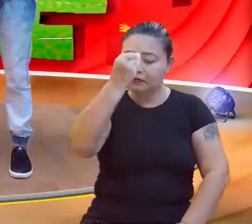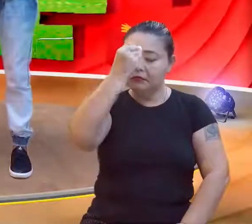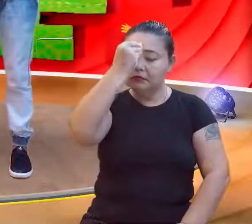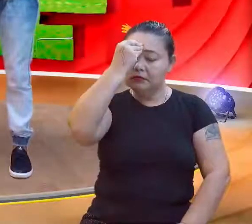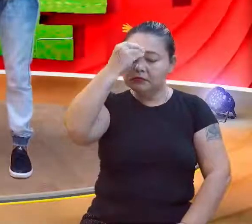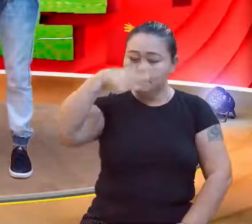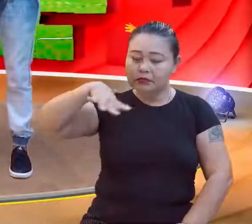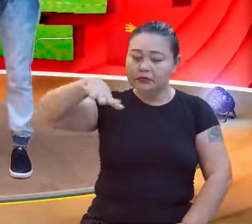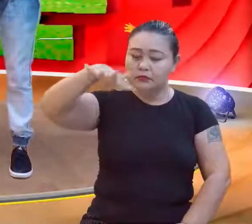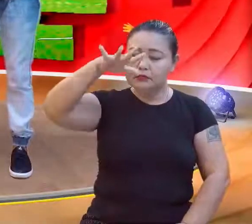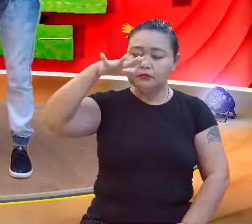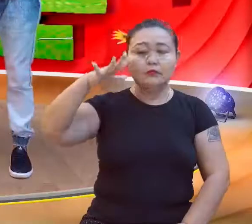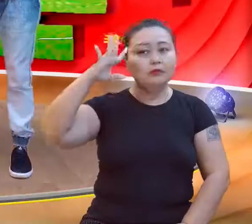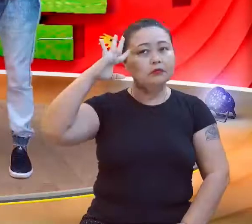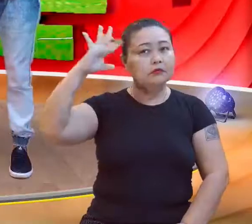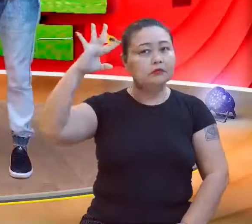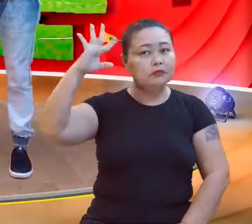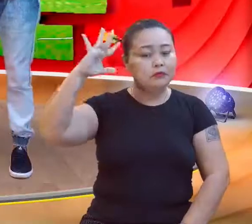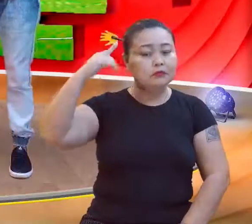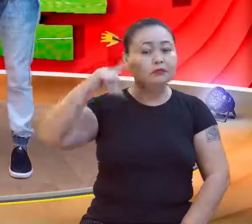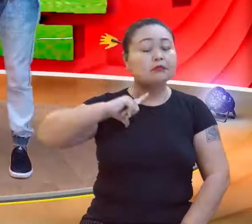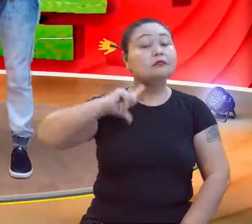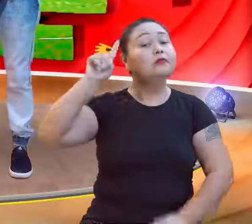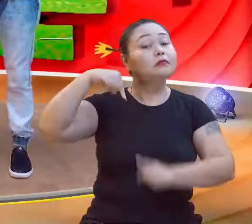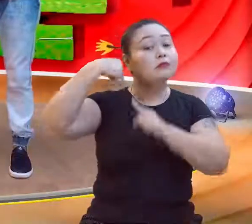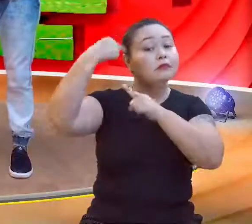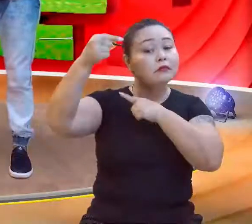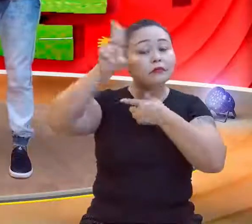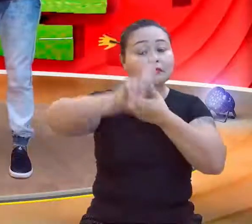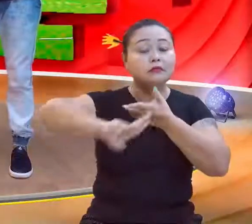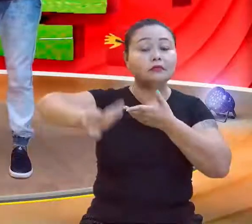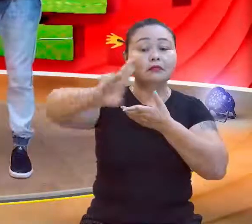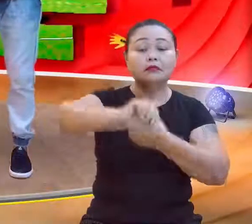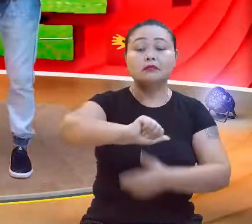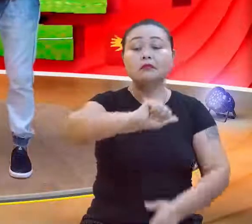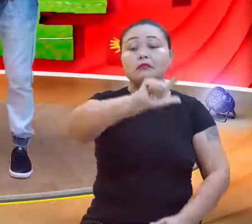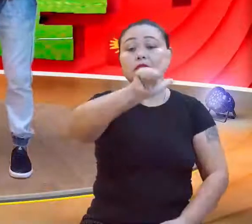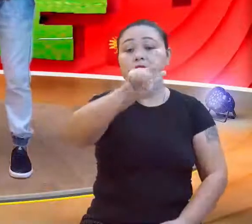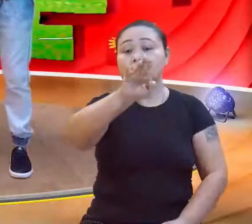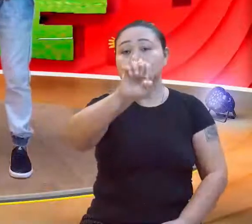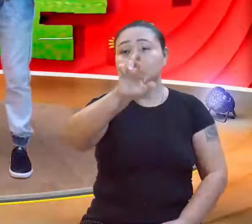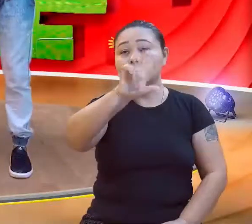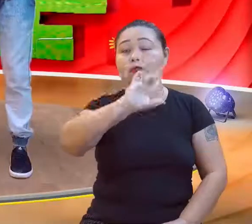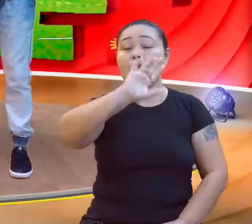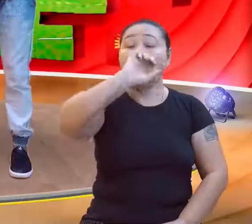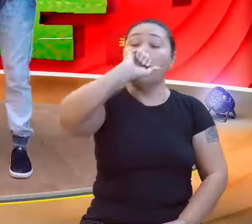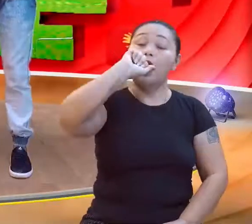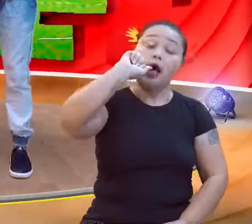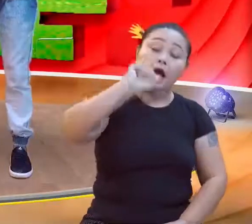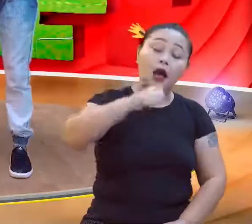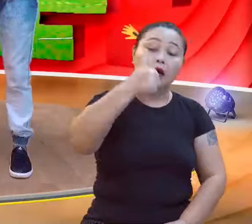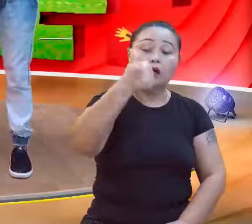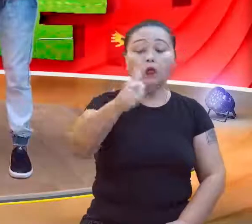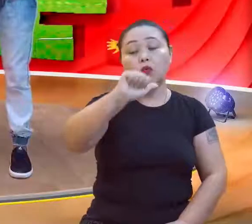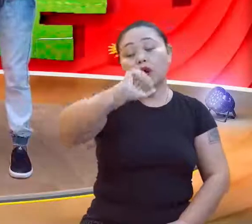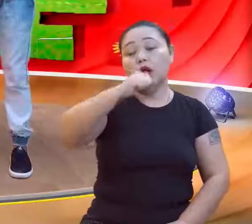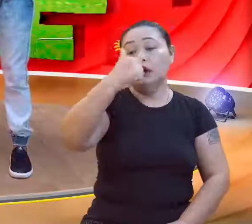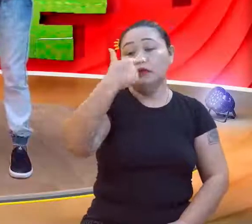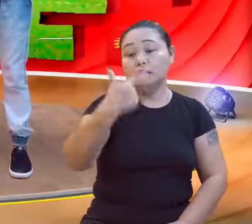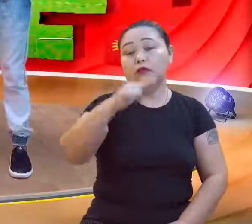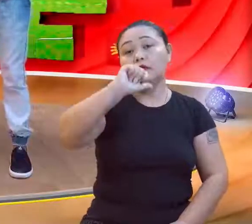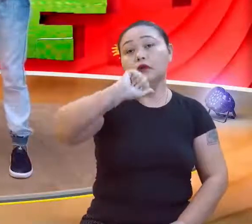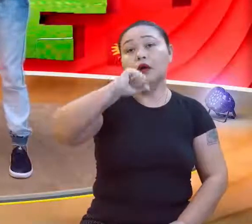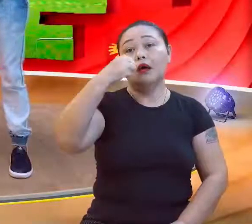domínio sobre as aplicações algébricas, A1, A2, A3, e a questão das